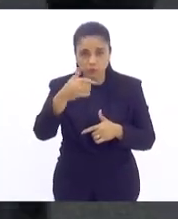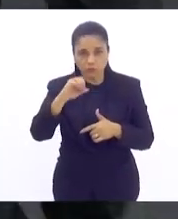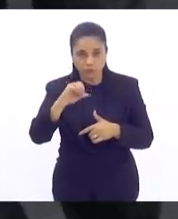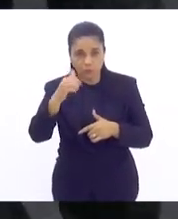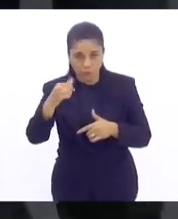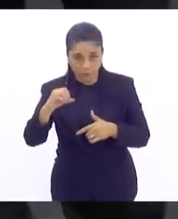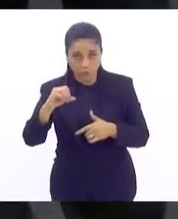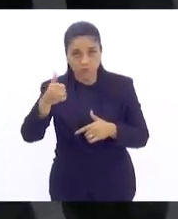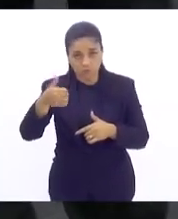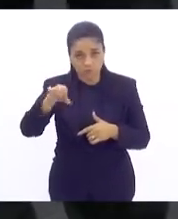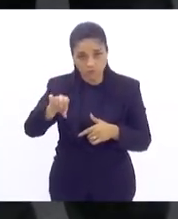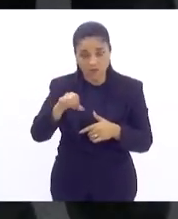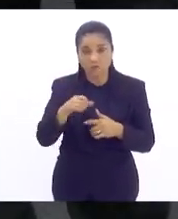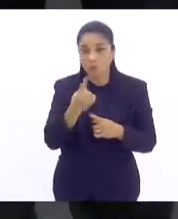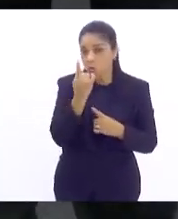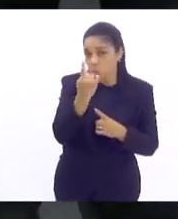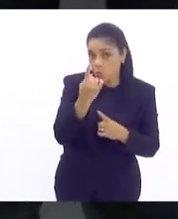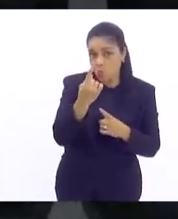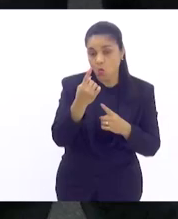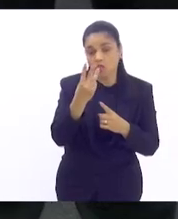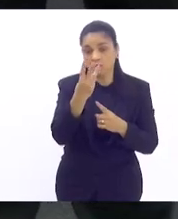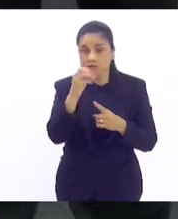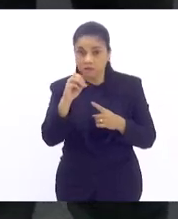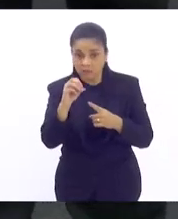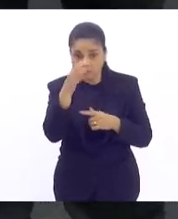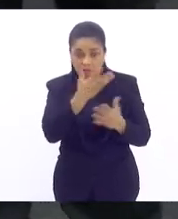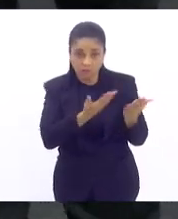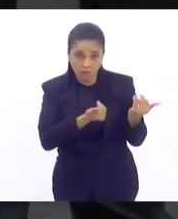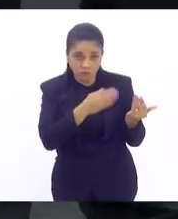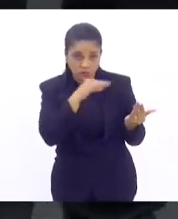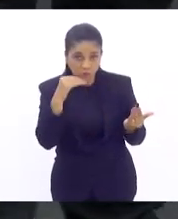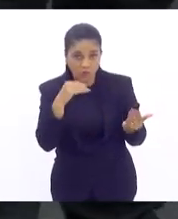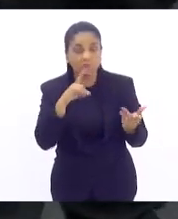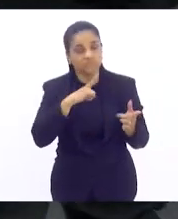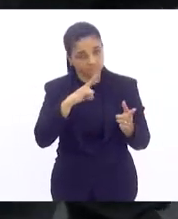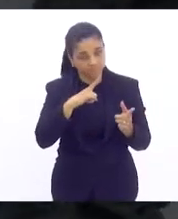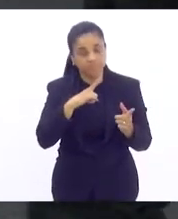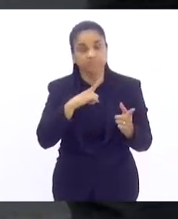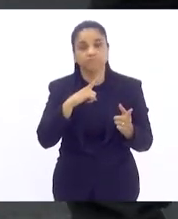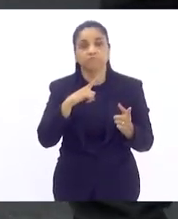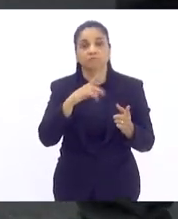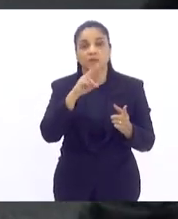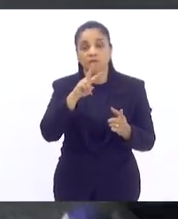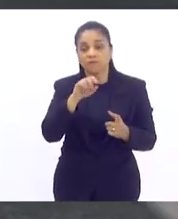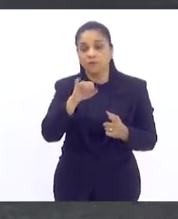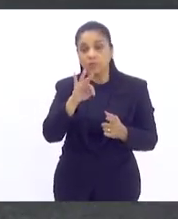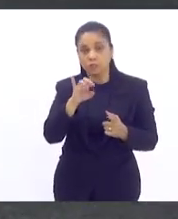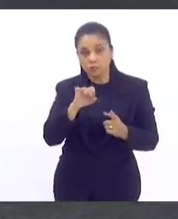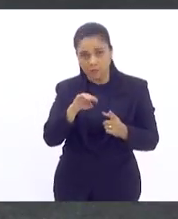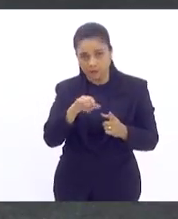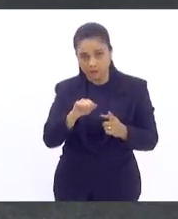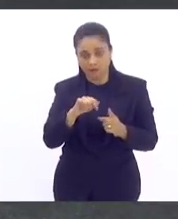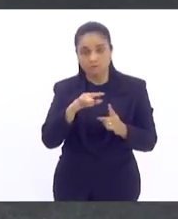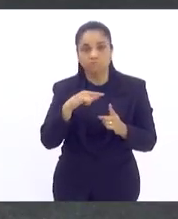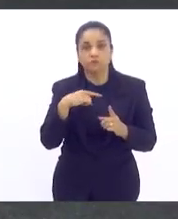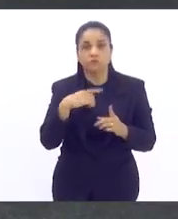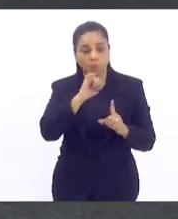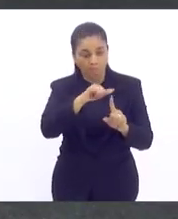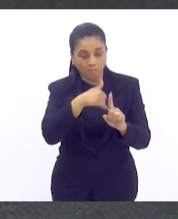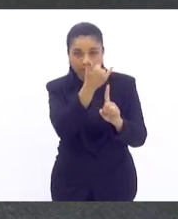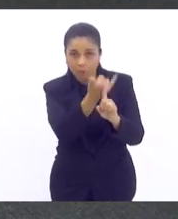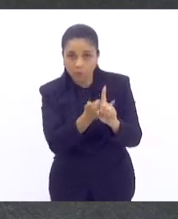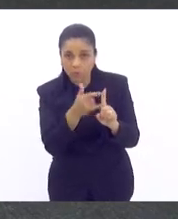jovens em 30 países disse ter sido vítima de bullying online, com um em cada cinco